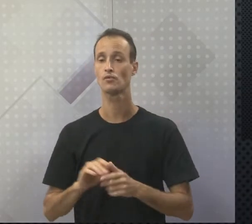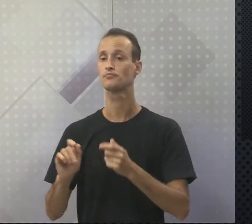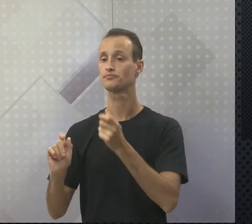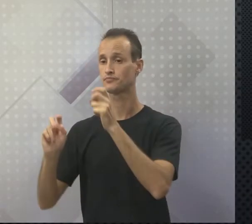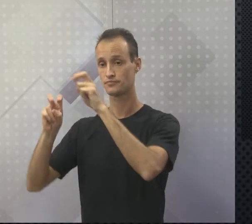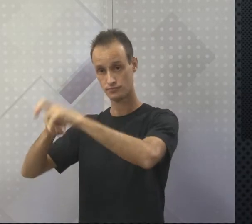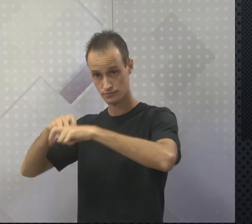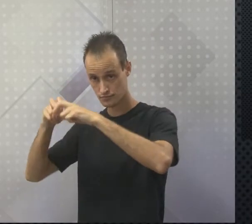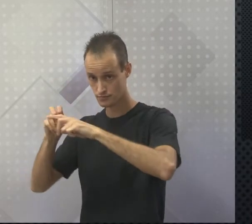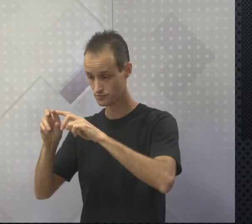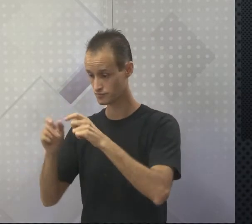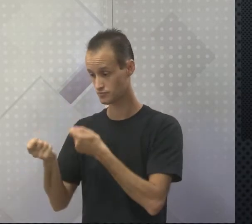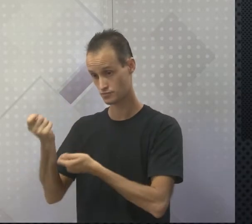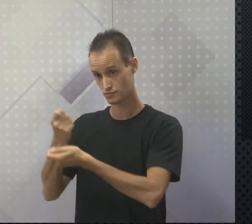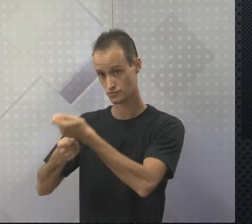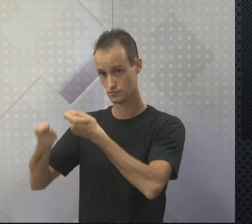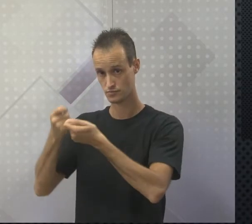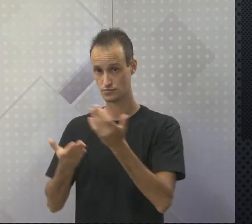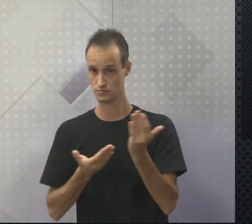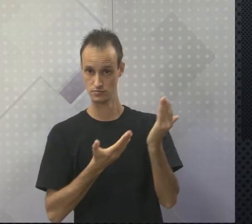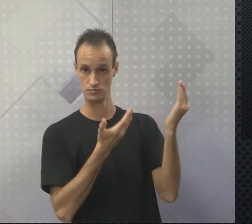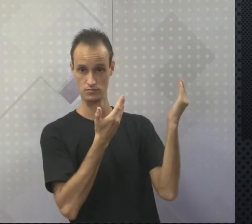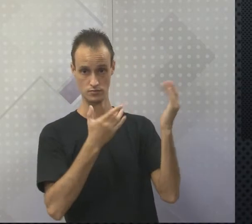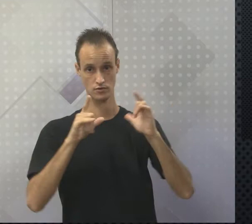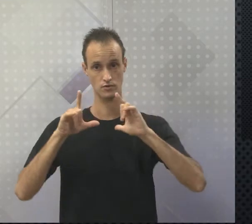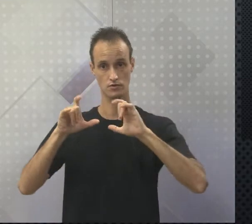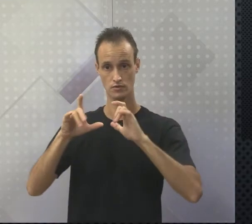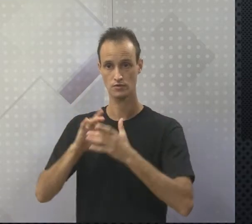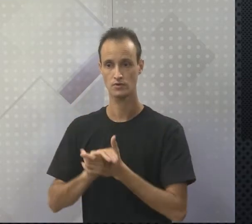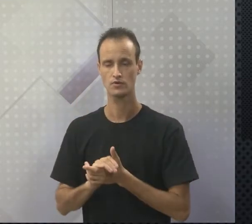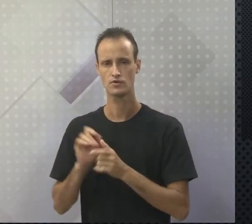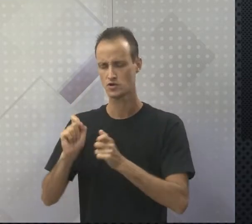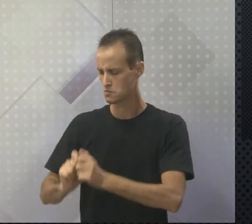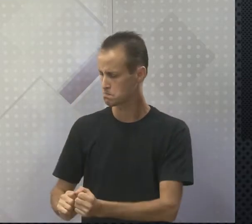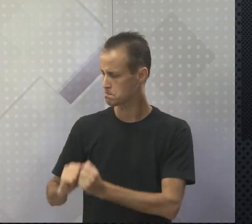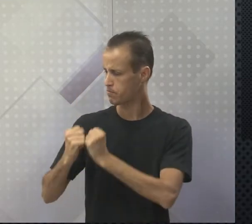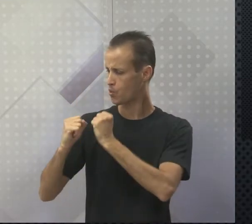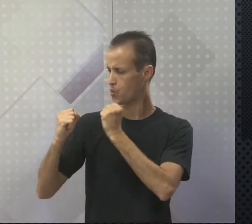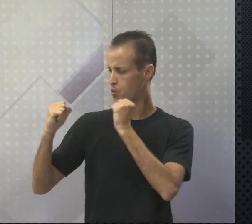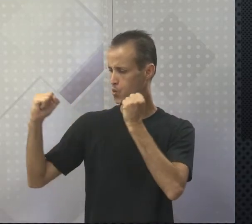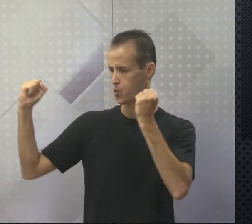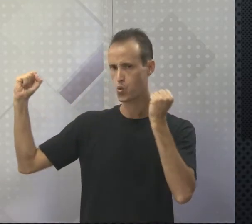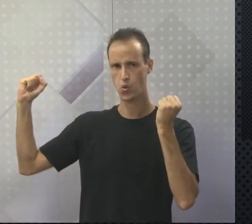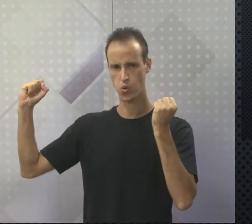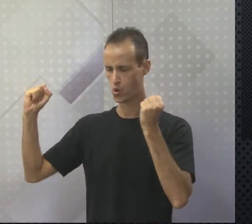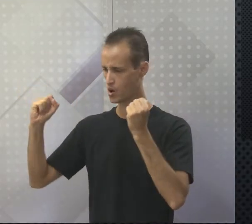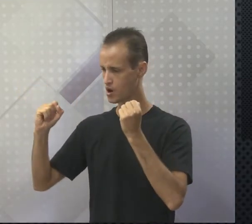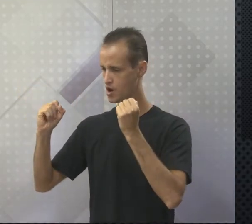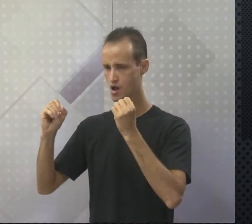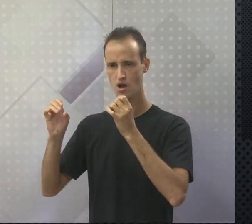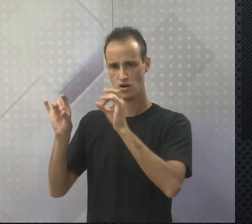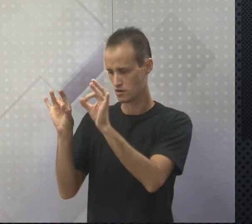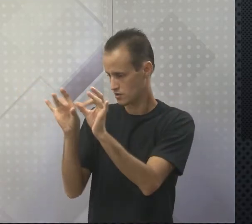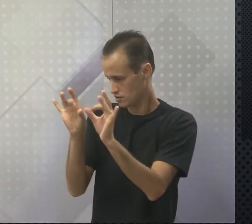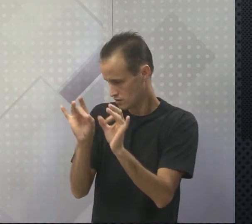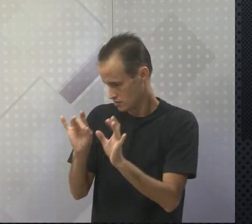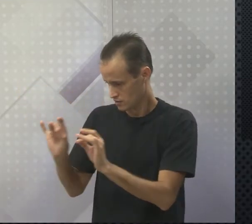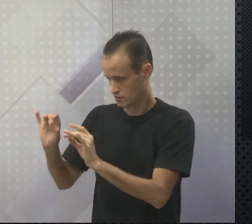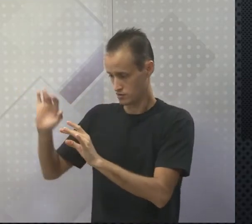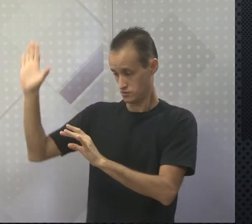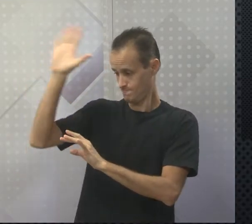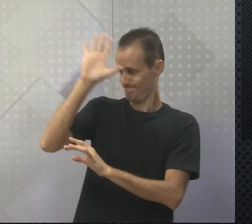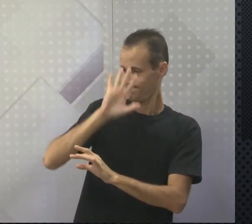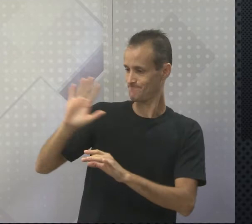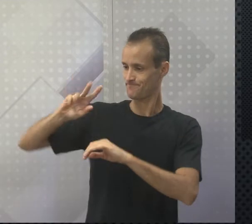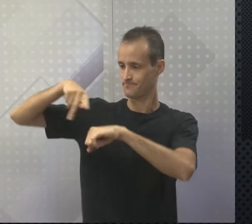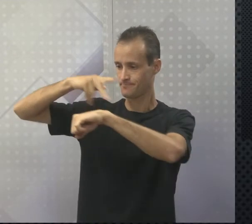agricultura comercial, como vocês estão vendo aí na imagem, é praticada em larga escala para abastecer grandes mercados consumidores nacionais e